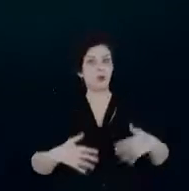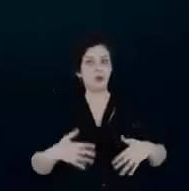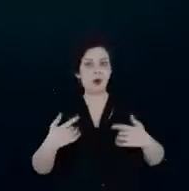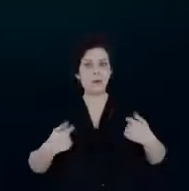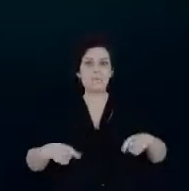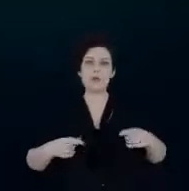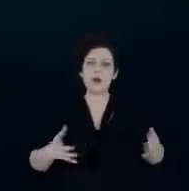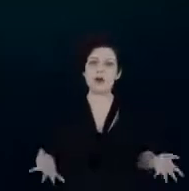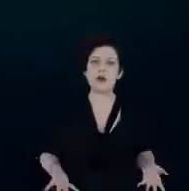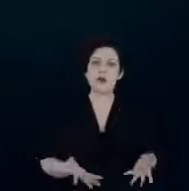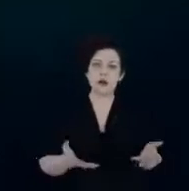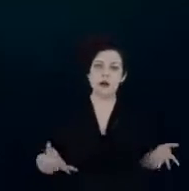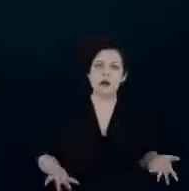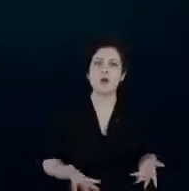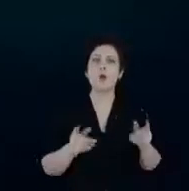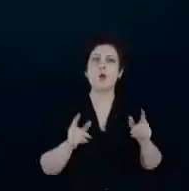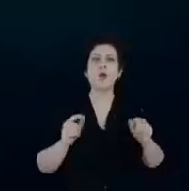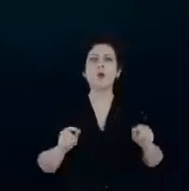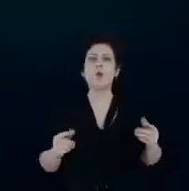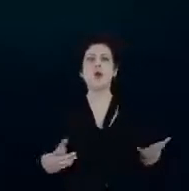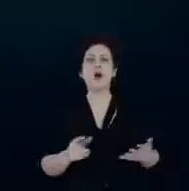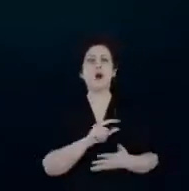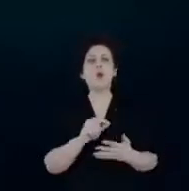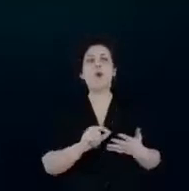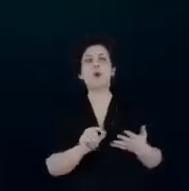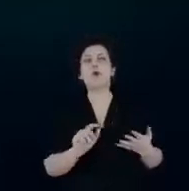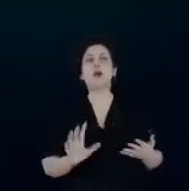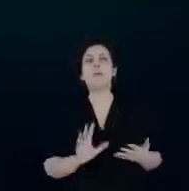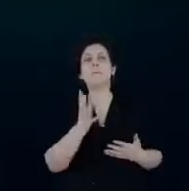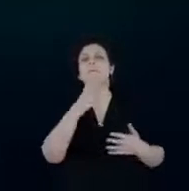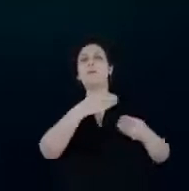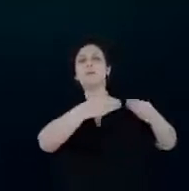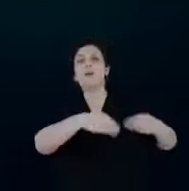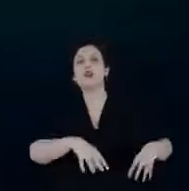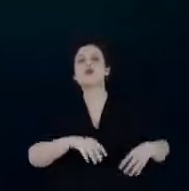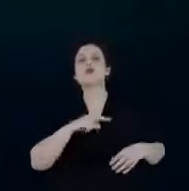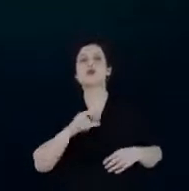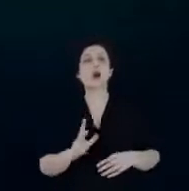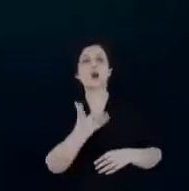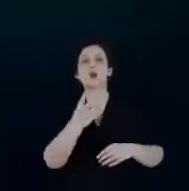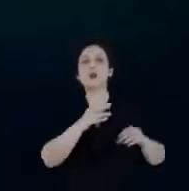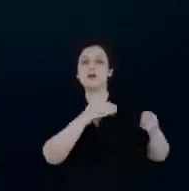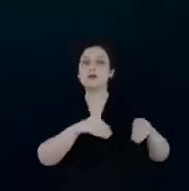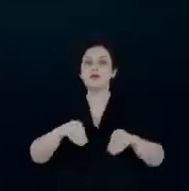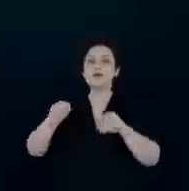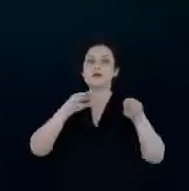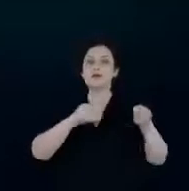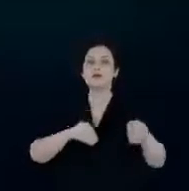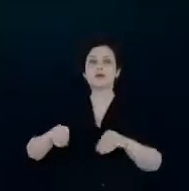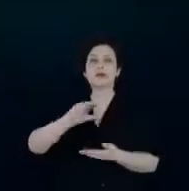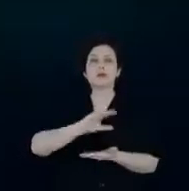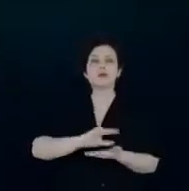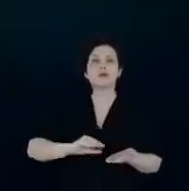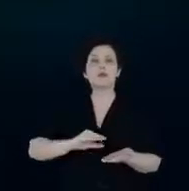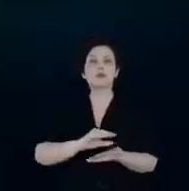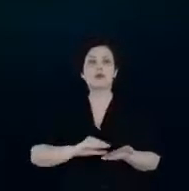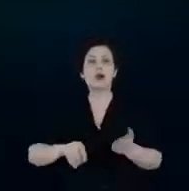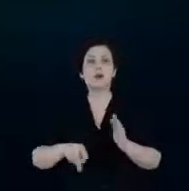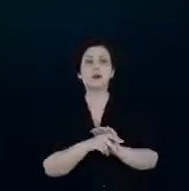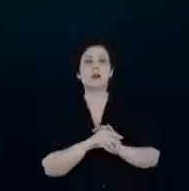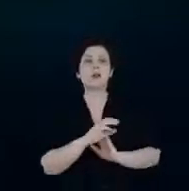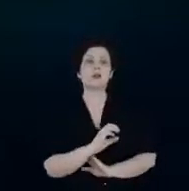colocar tem que endereçar é quais são os efeitos efetivos da migração das verbas para o CD